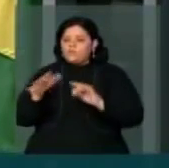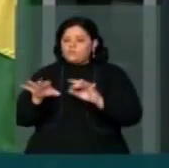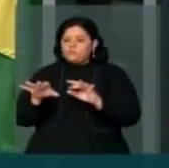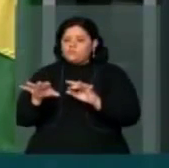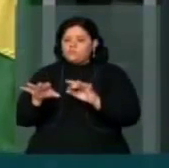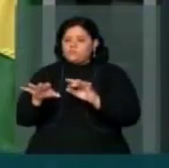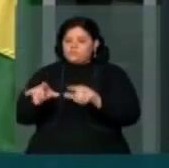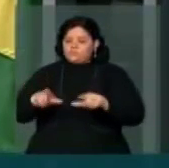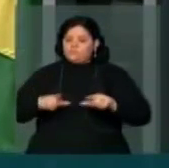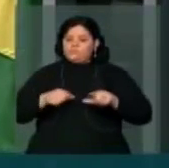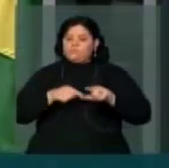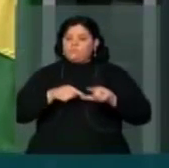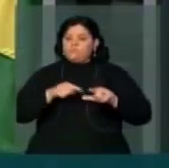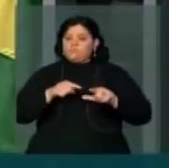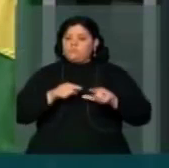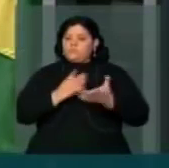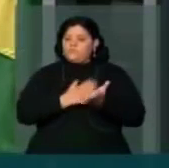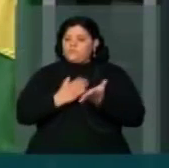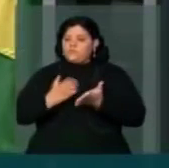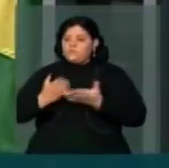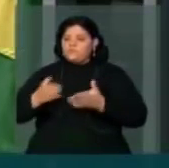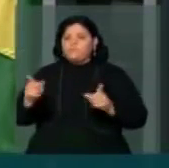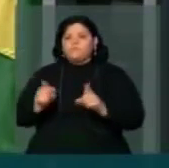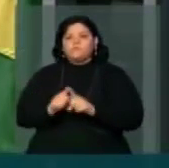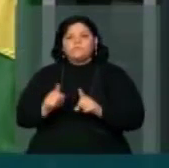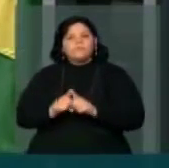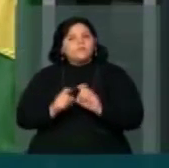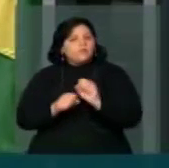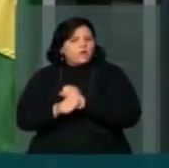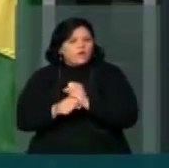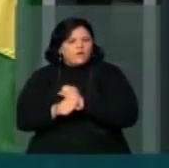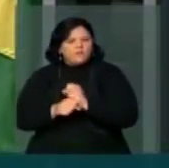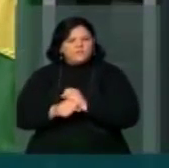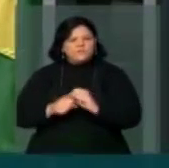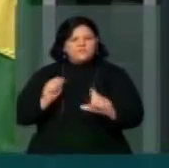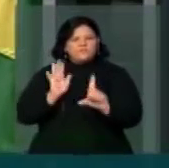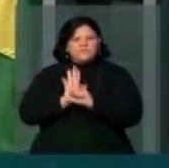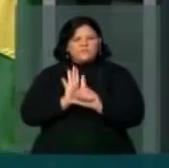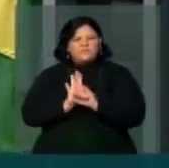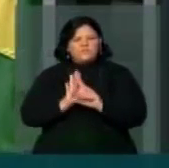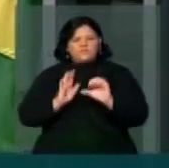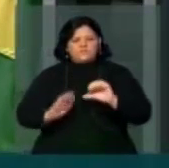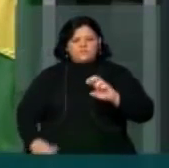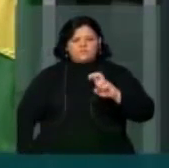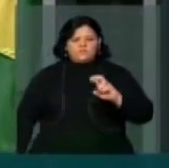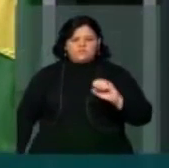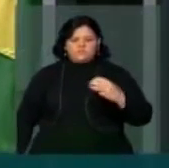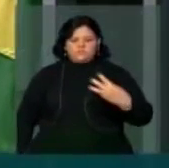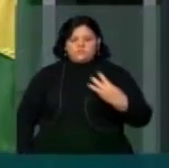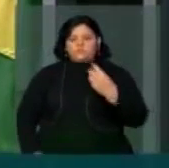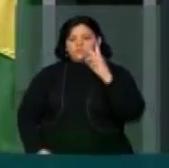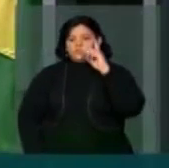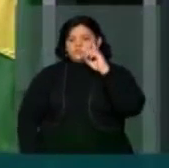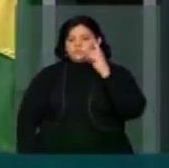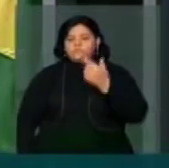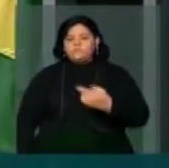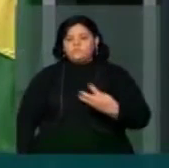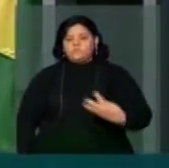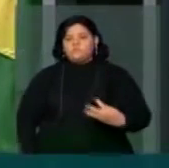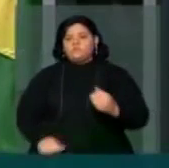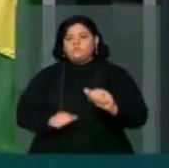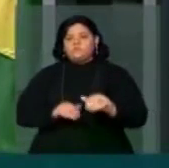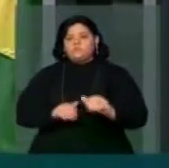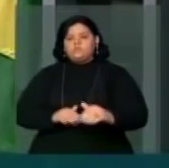e no certificado de lançamento anual previsto na Lei nº.03.23 de setembro de 97,